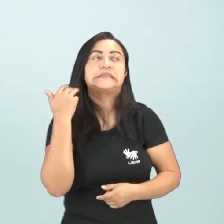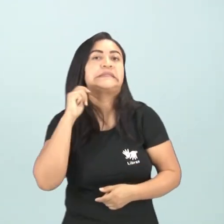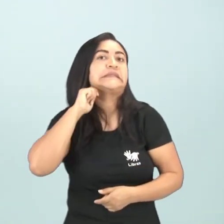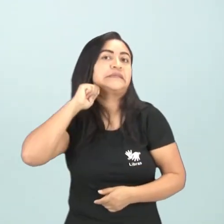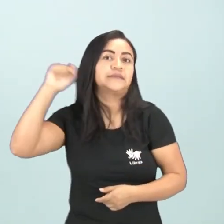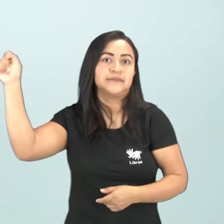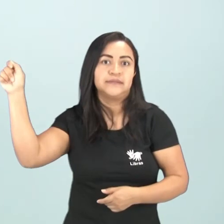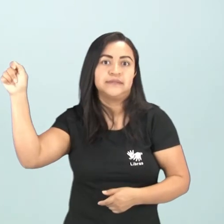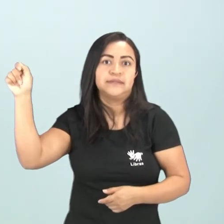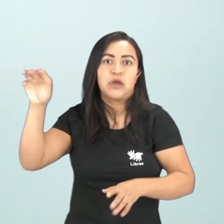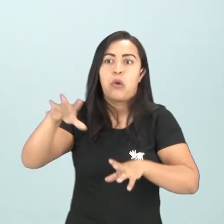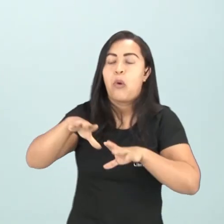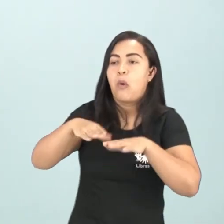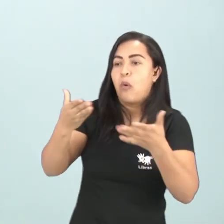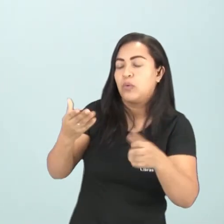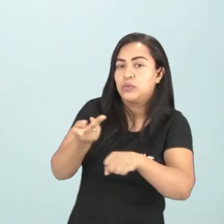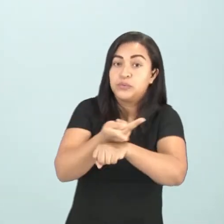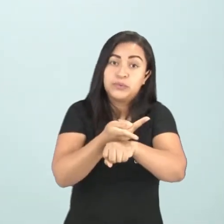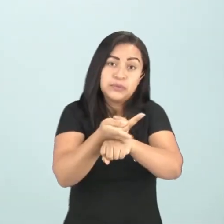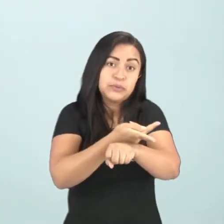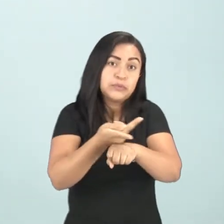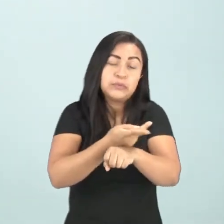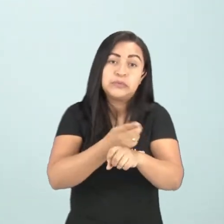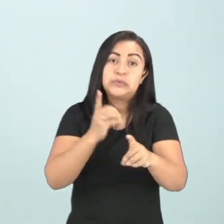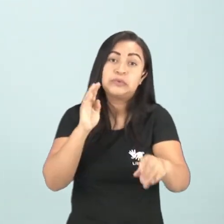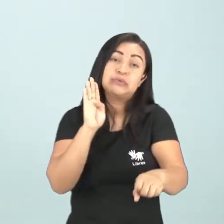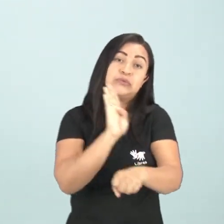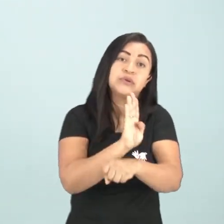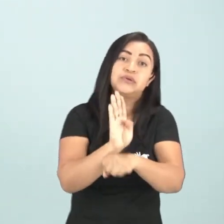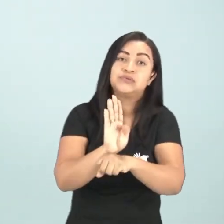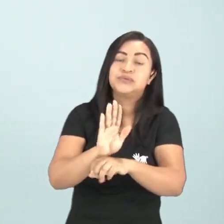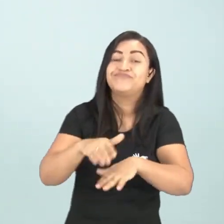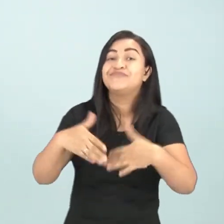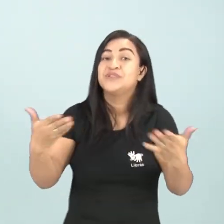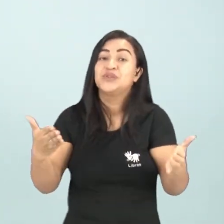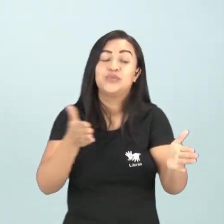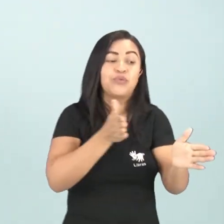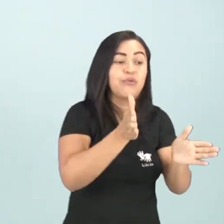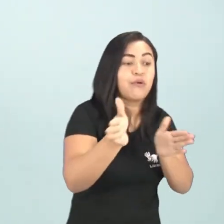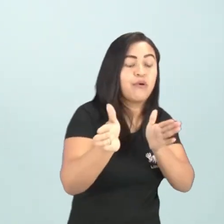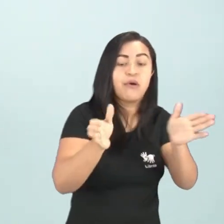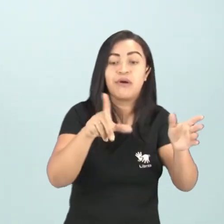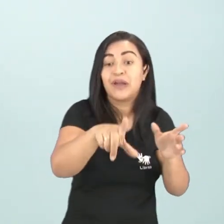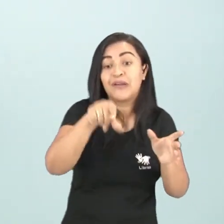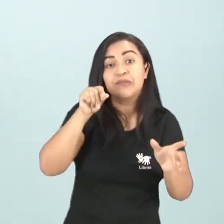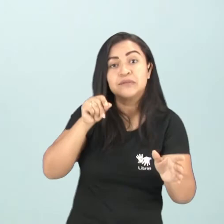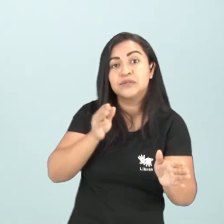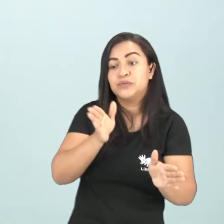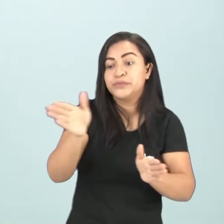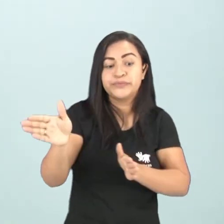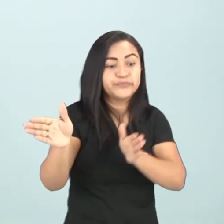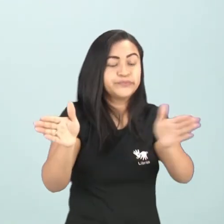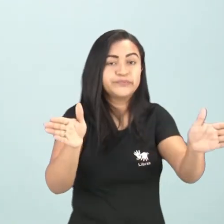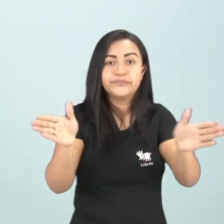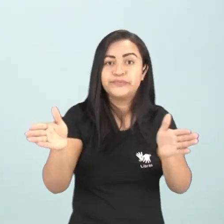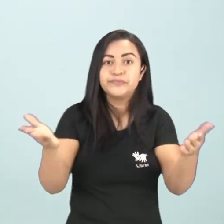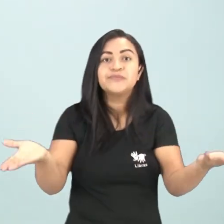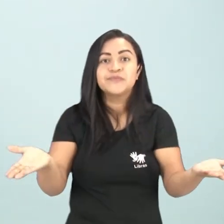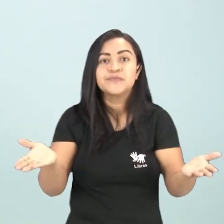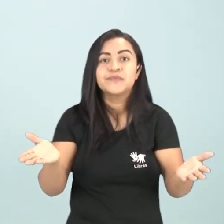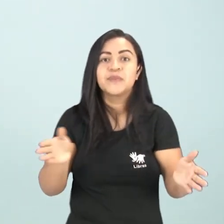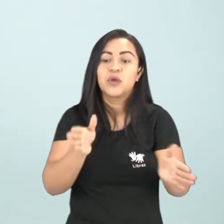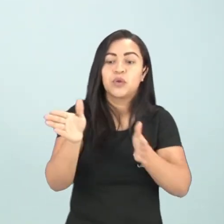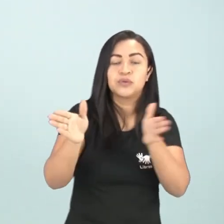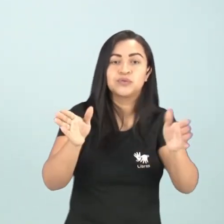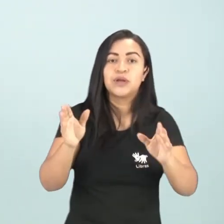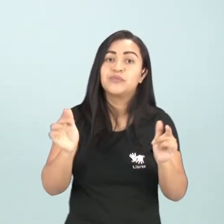auxílio. Aí fica naquela tensão. O que fazer? Qual é o caminho que ele vai percorrer? O caminho que ele direcionar já vai para o final